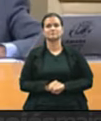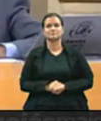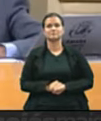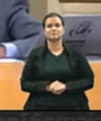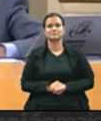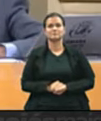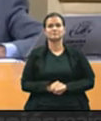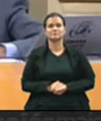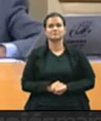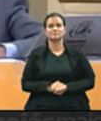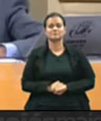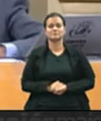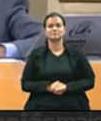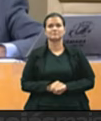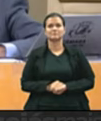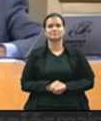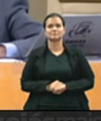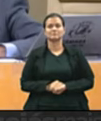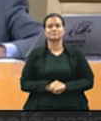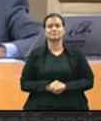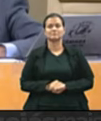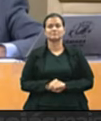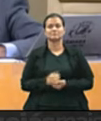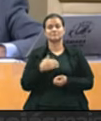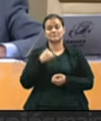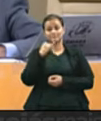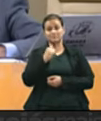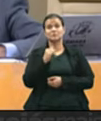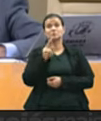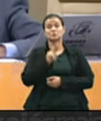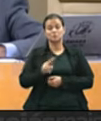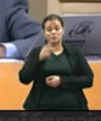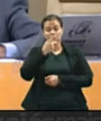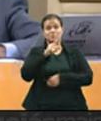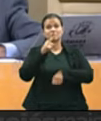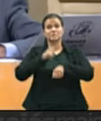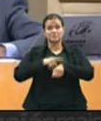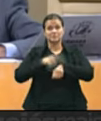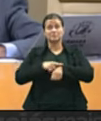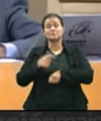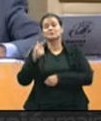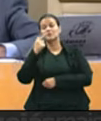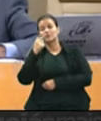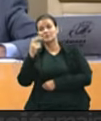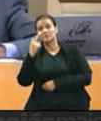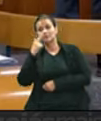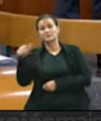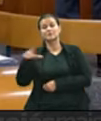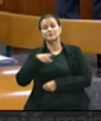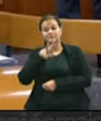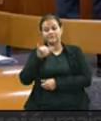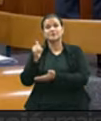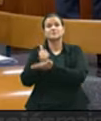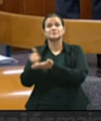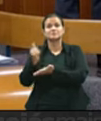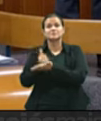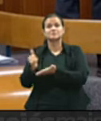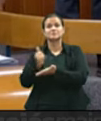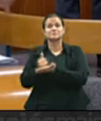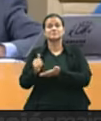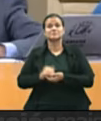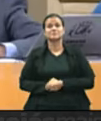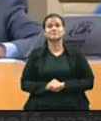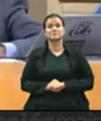eu estou cedendo meu tempo. Vereador, deixa eu dizer o senhor, use o seu tempo. A vereadora se inscreva no tempo dela. Ela está em segundo lugar e eu vou ceder o tempo.